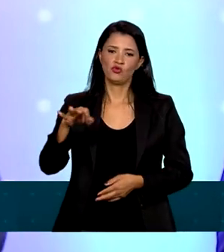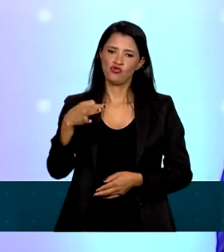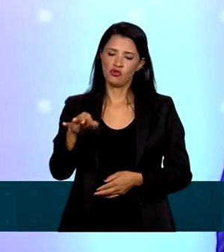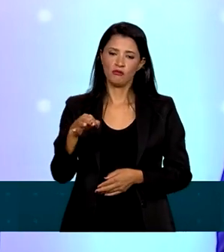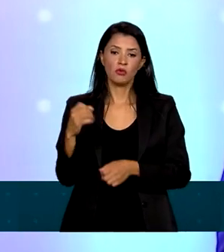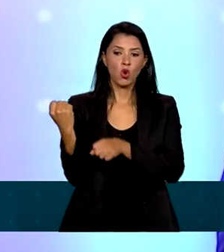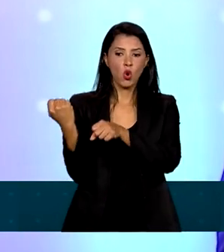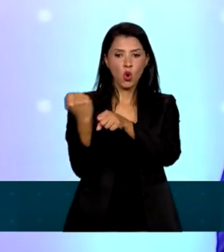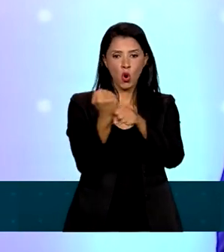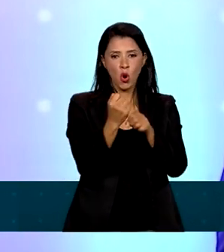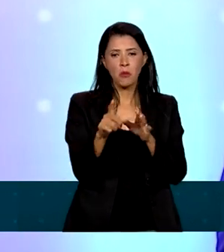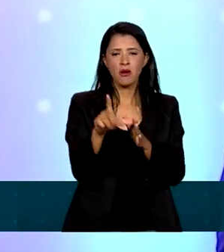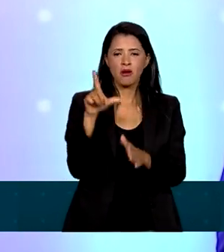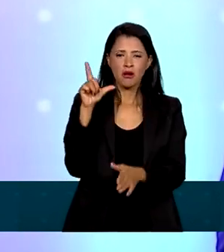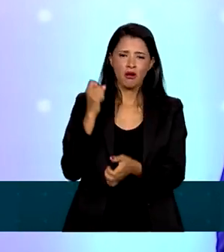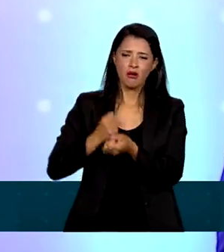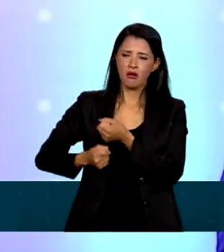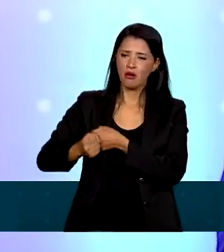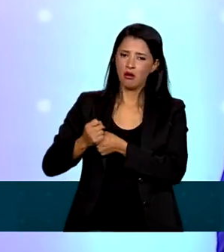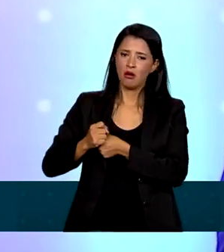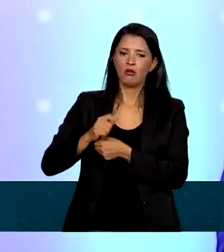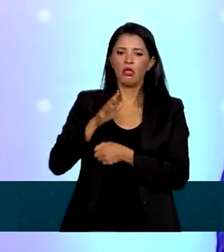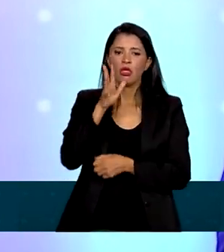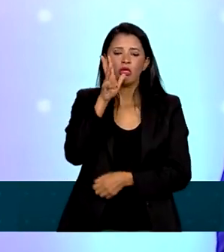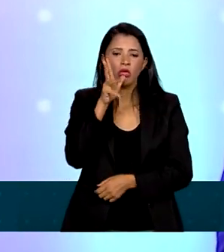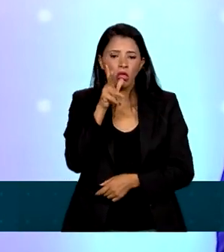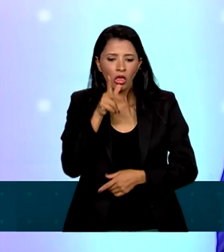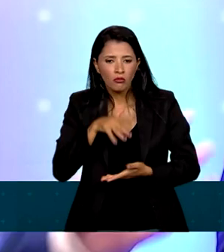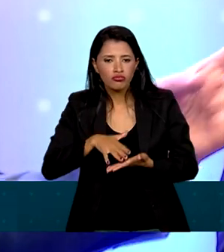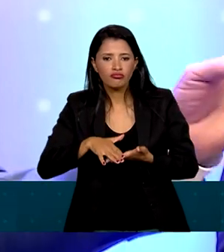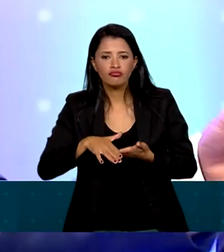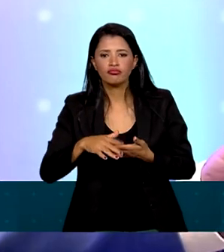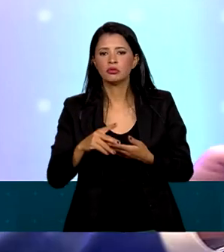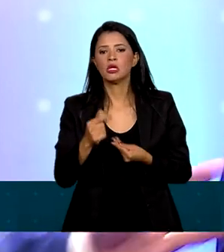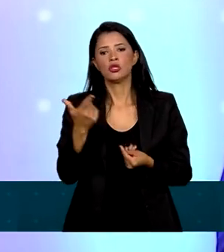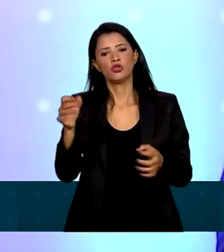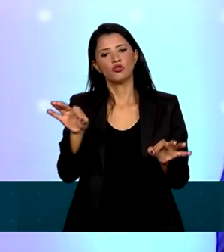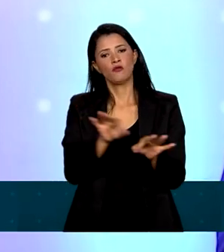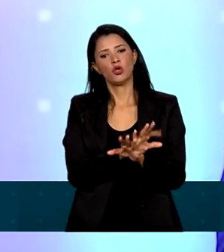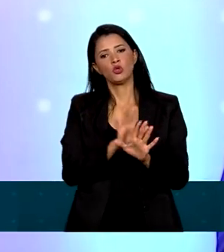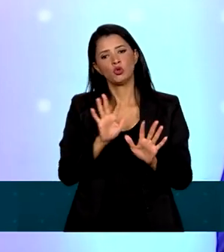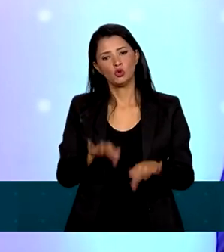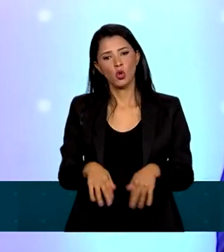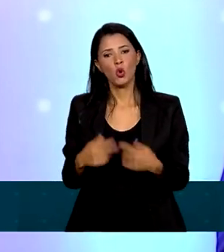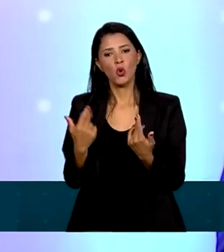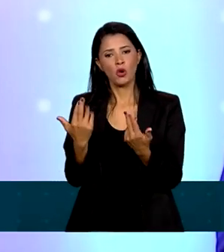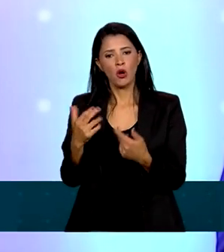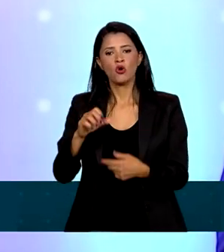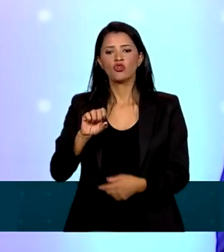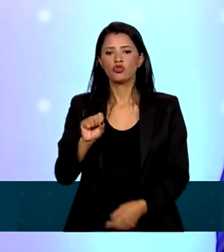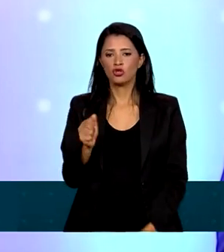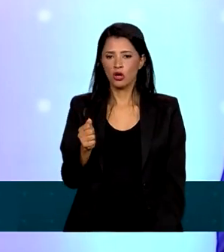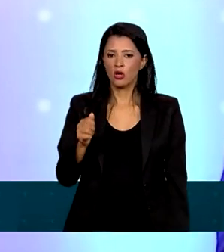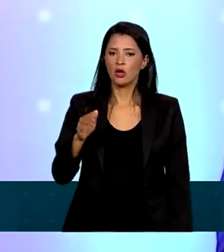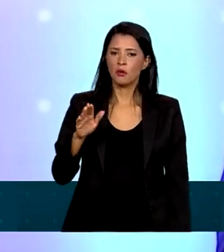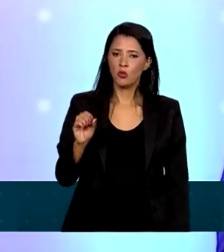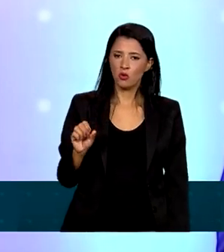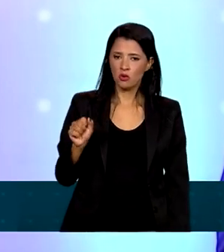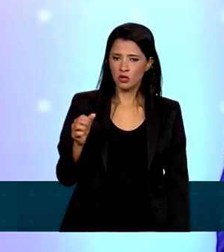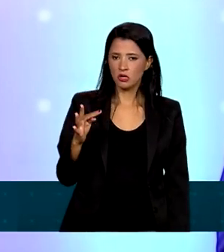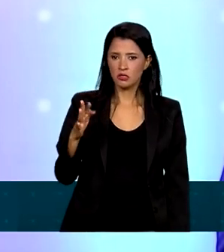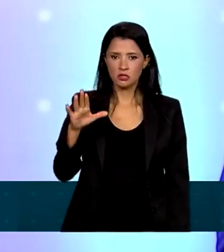obras que estavam ali há muito tempo se arrastando ali e concluindo. Fizemos a mesma coisa em Jaboatão, muito